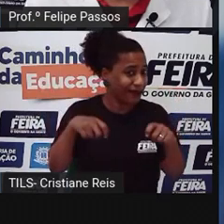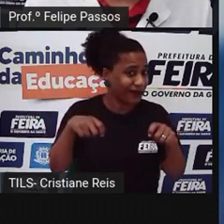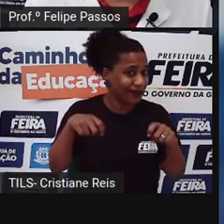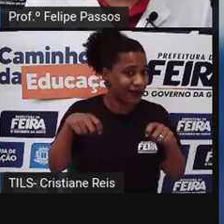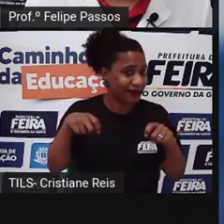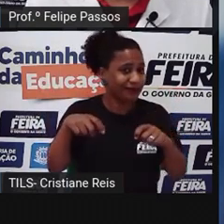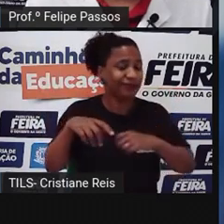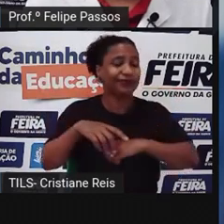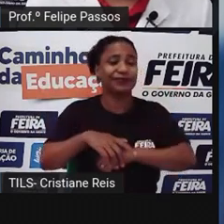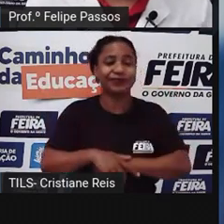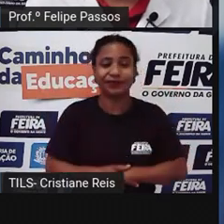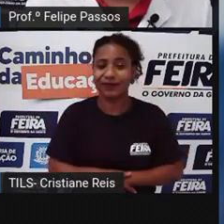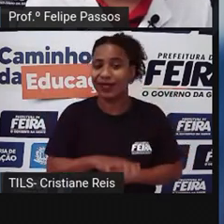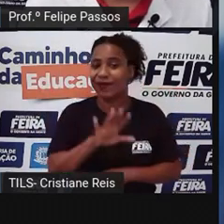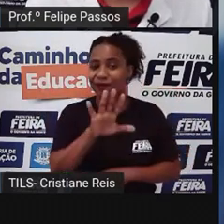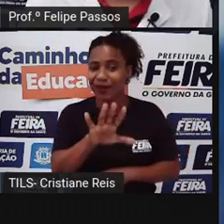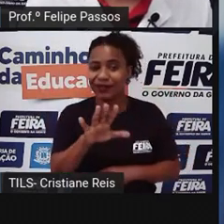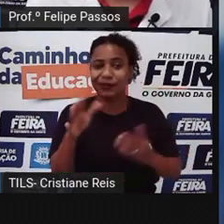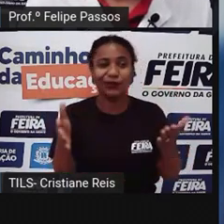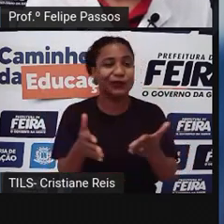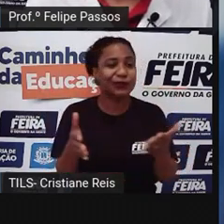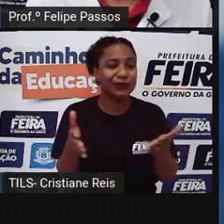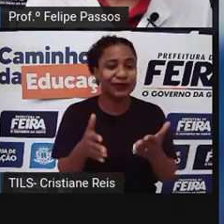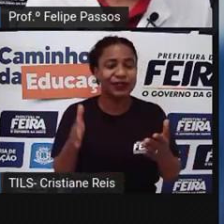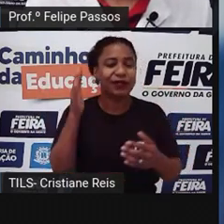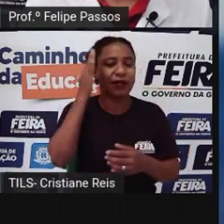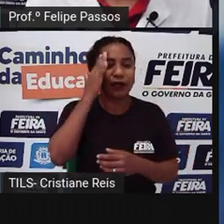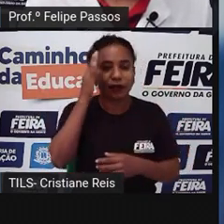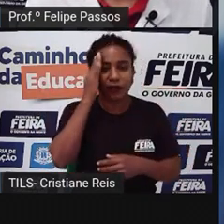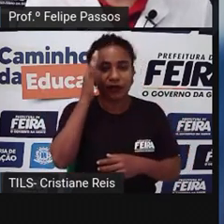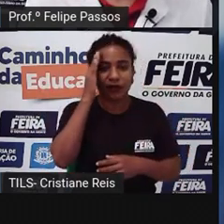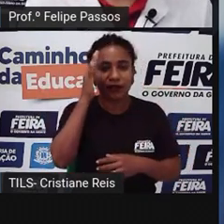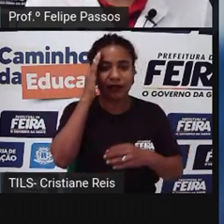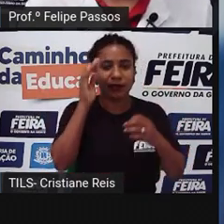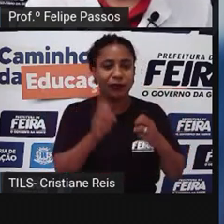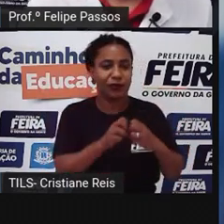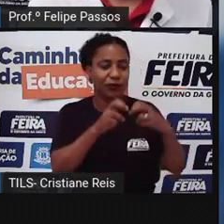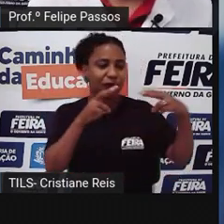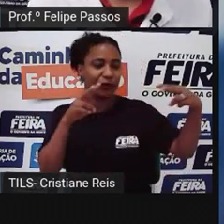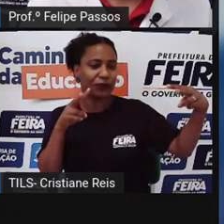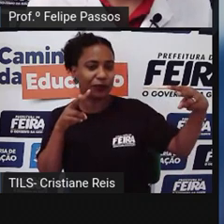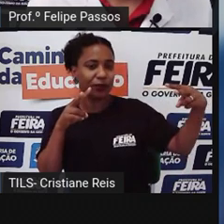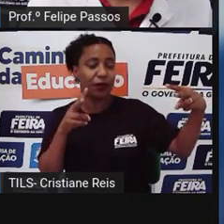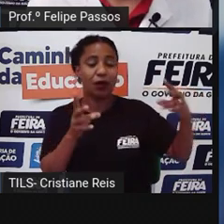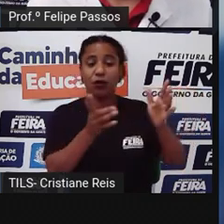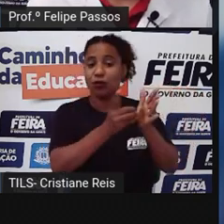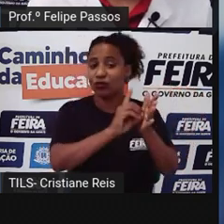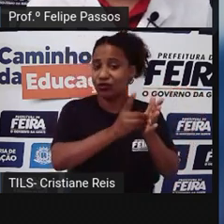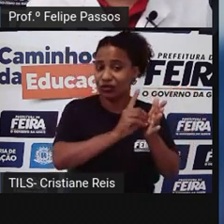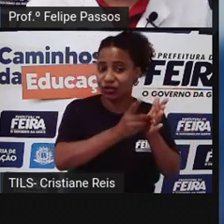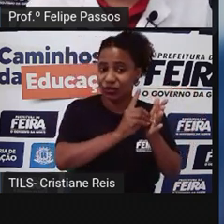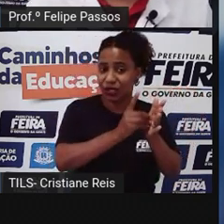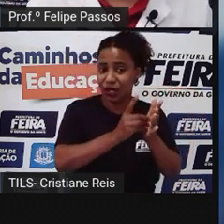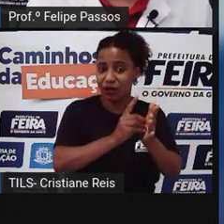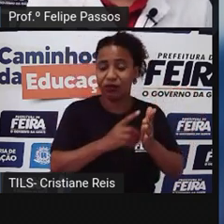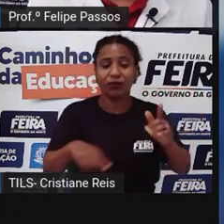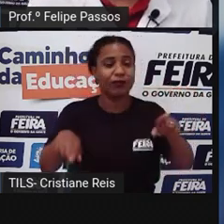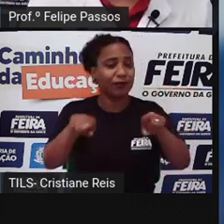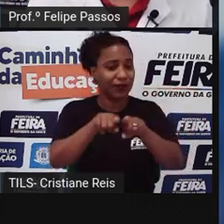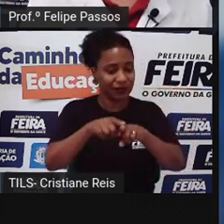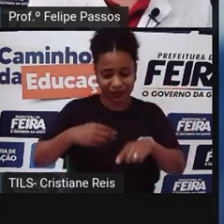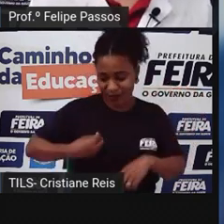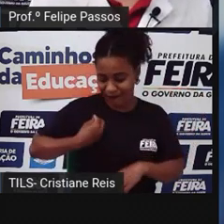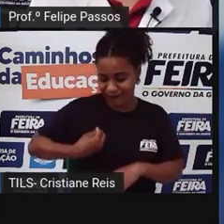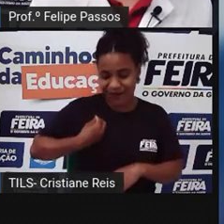Porém, hoje a gente está começando a entender melhor esse mundo digital como parte do mundo físico. e as pessoas podem e